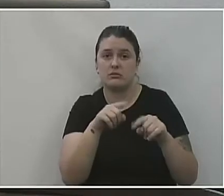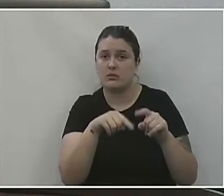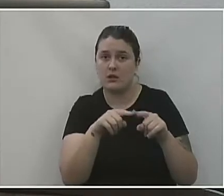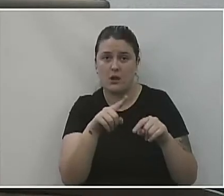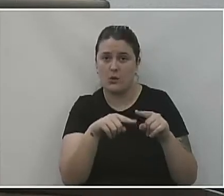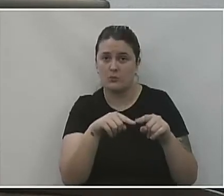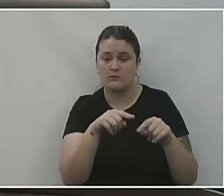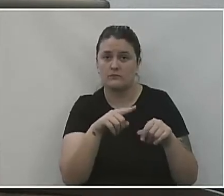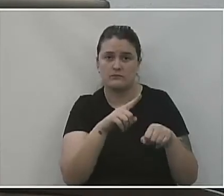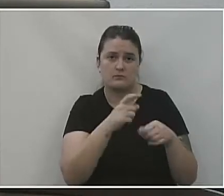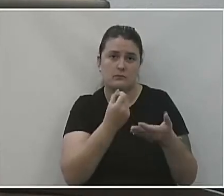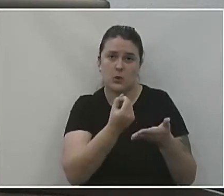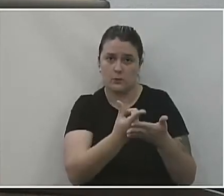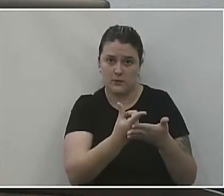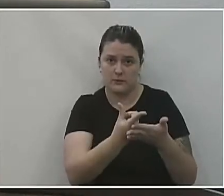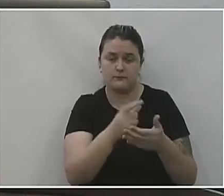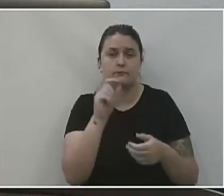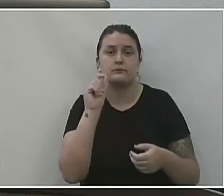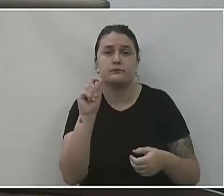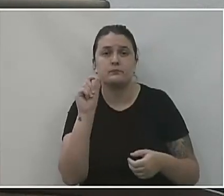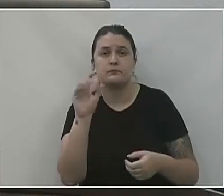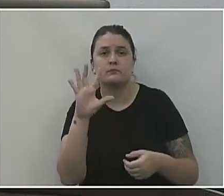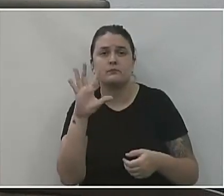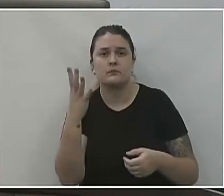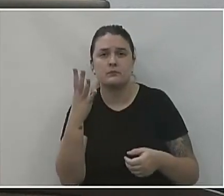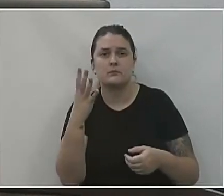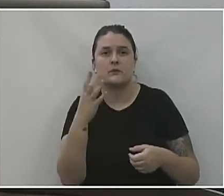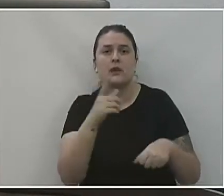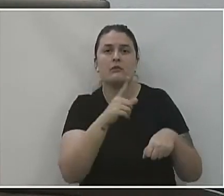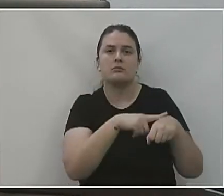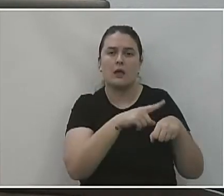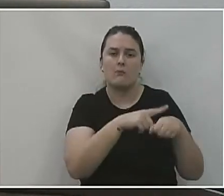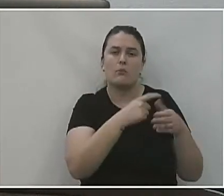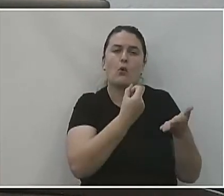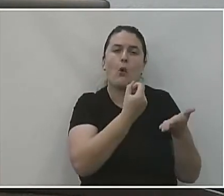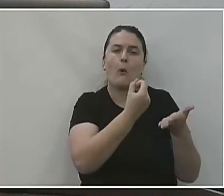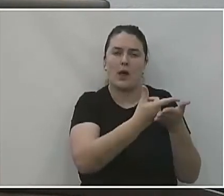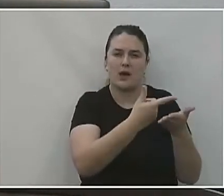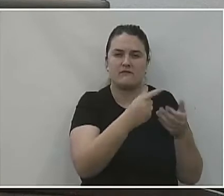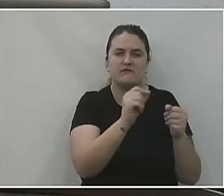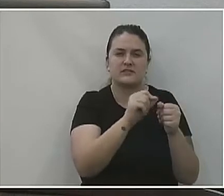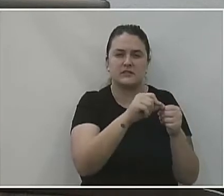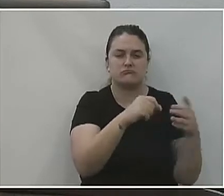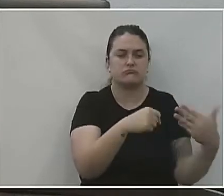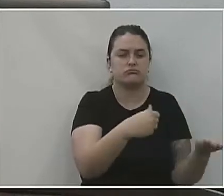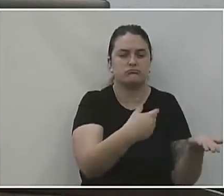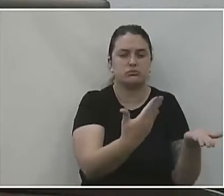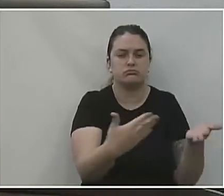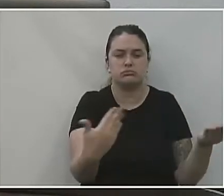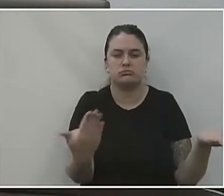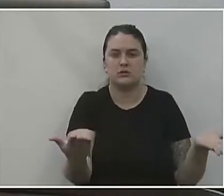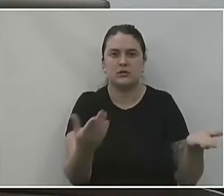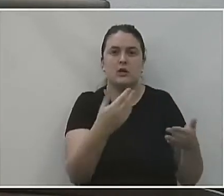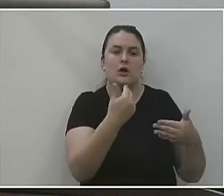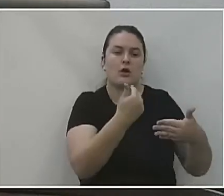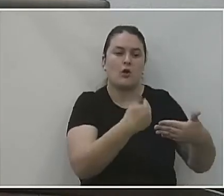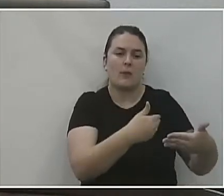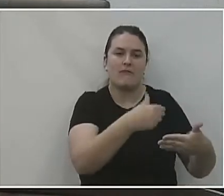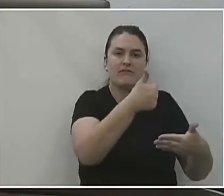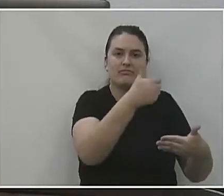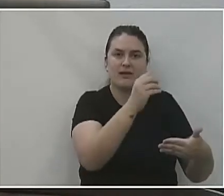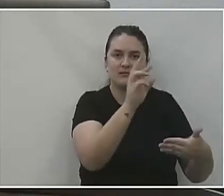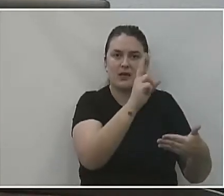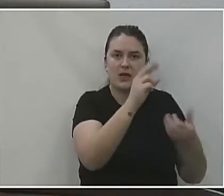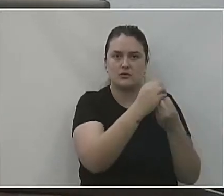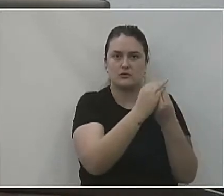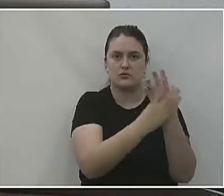para comprar. Então, que aconteceu? Todo o processo licitatório, se você pagava uma caixa de luva 10